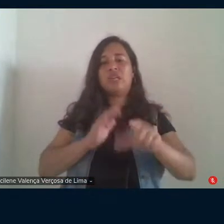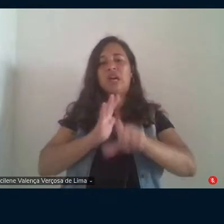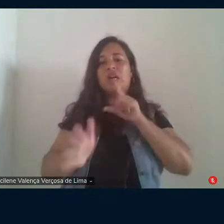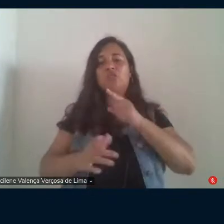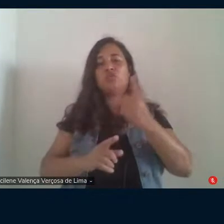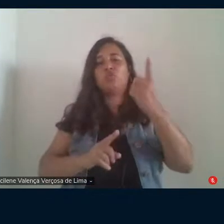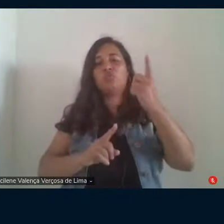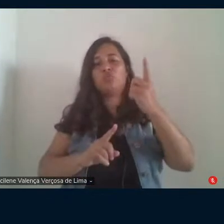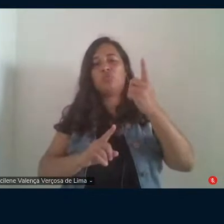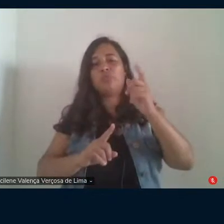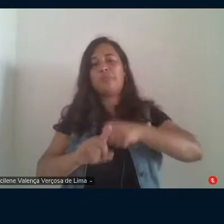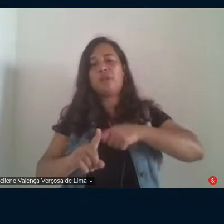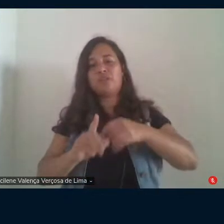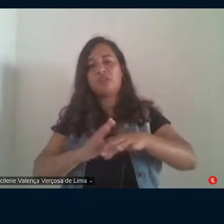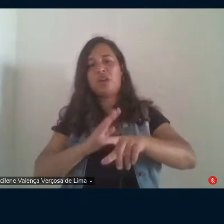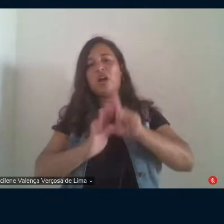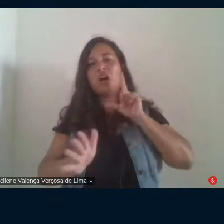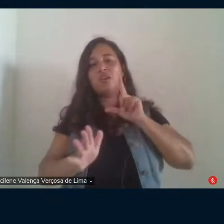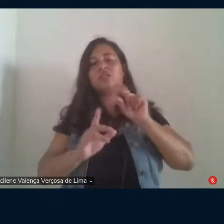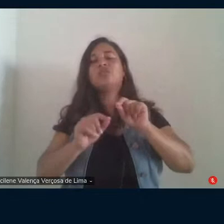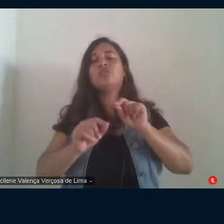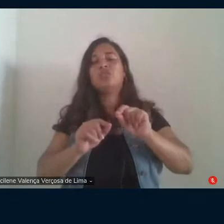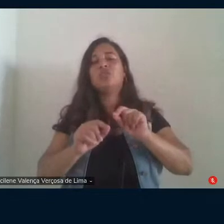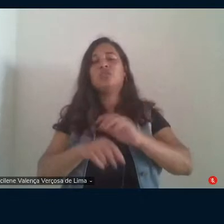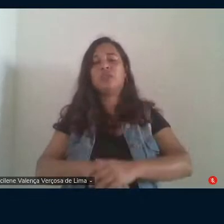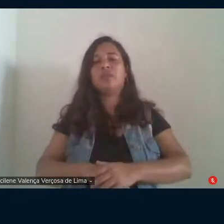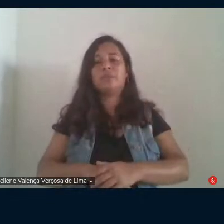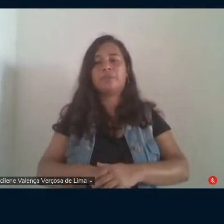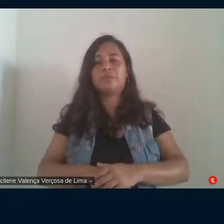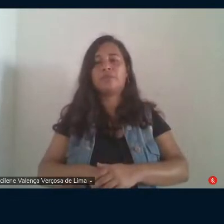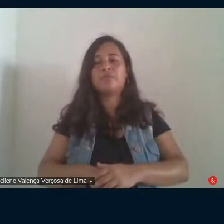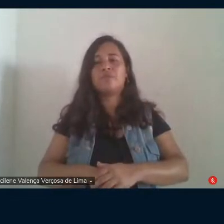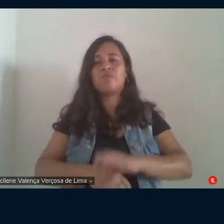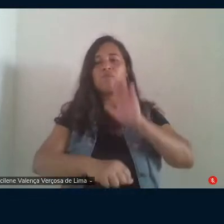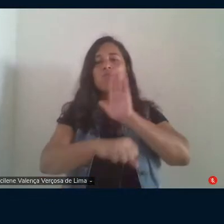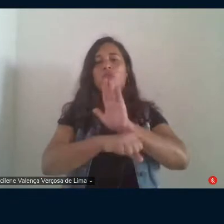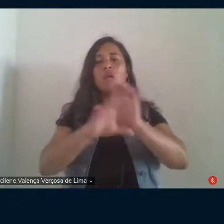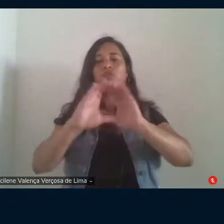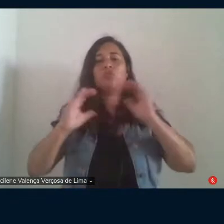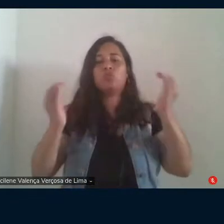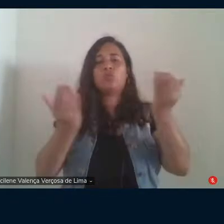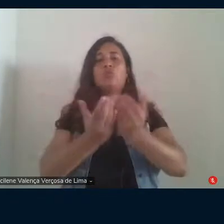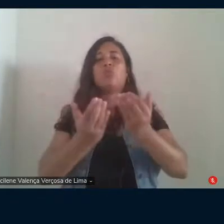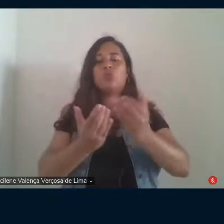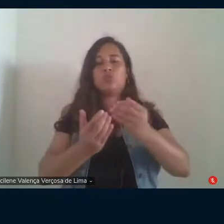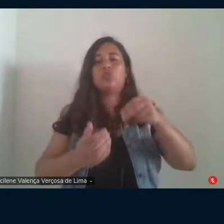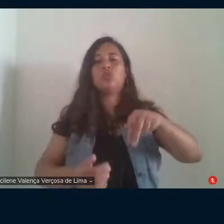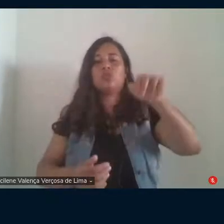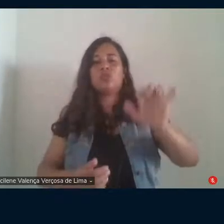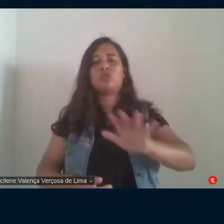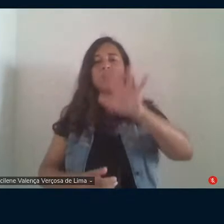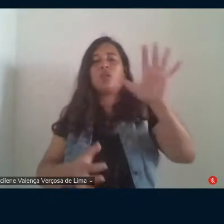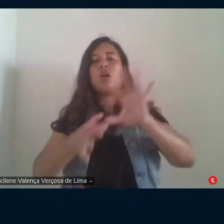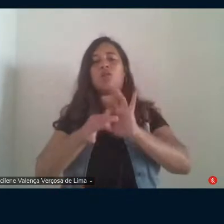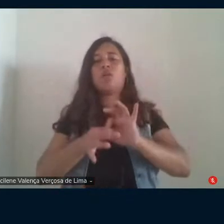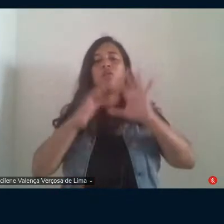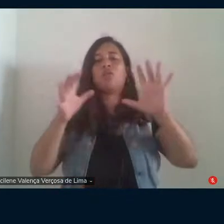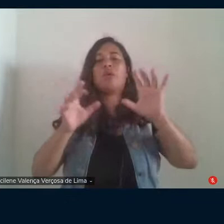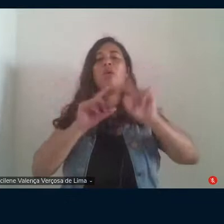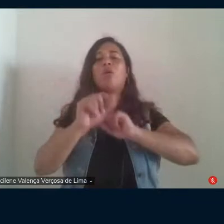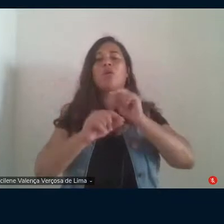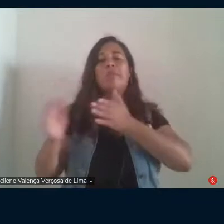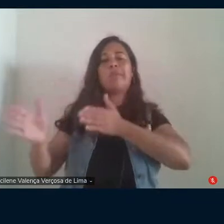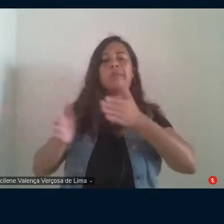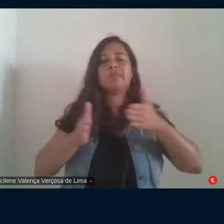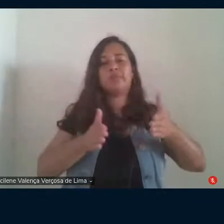mês antes da sessão da tarde em que o Congresso Nacional iria deliberar sobre o processo de